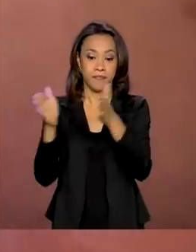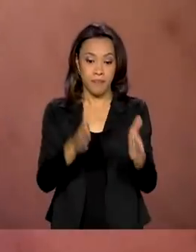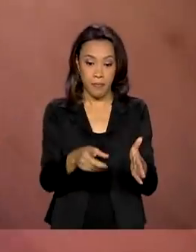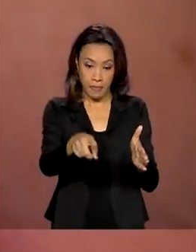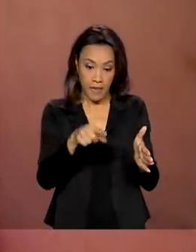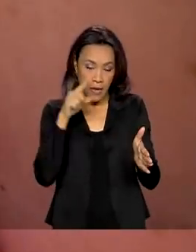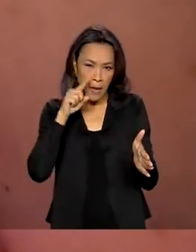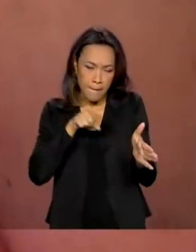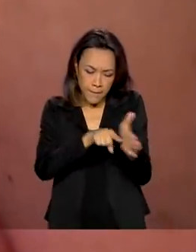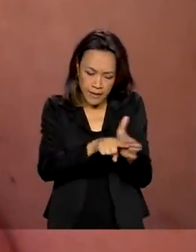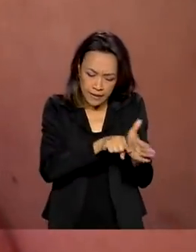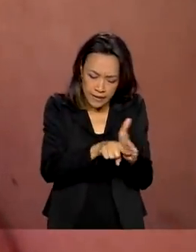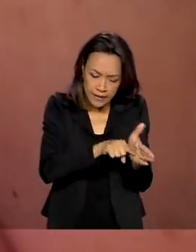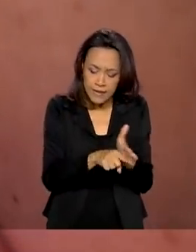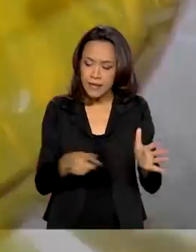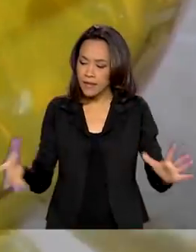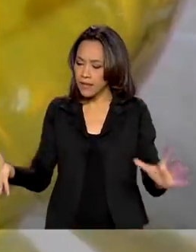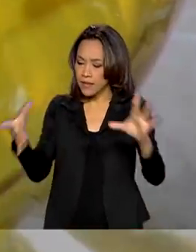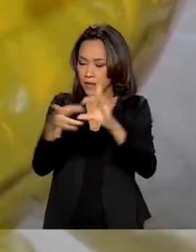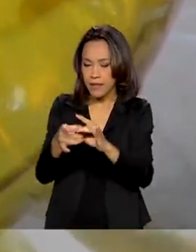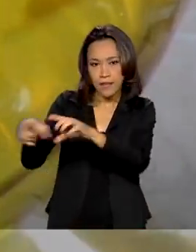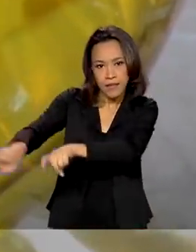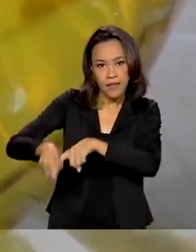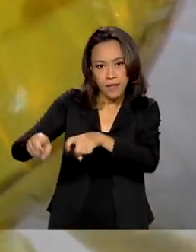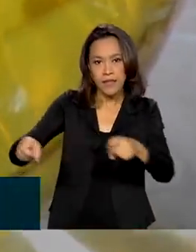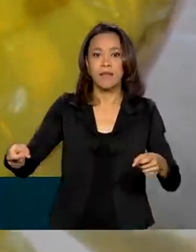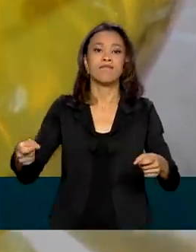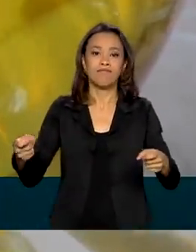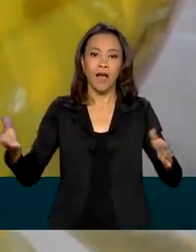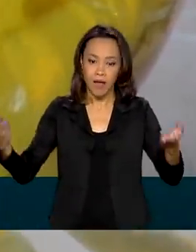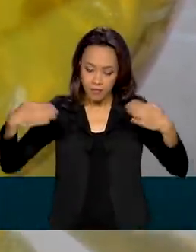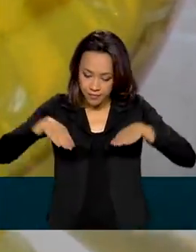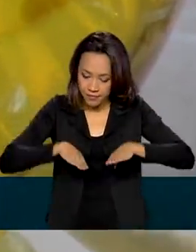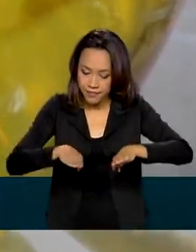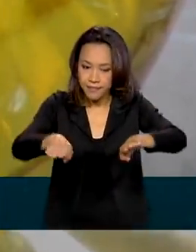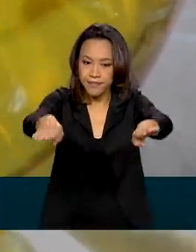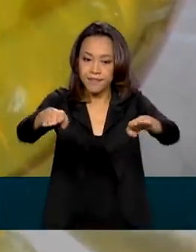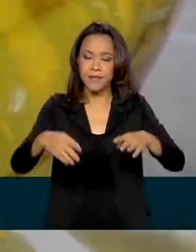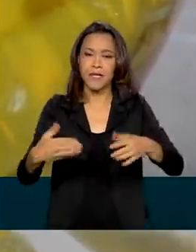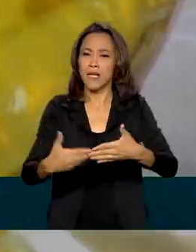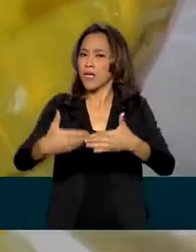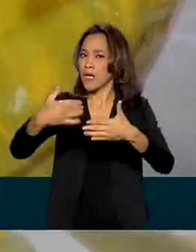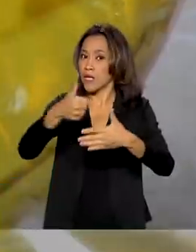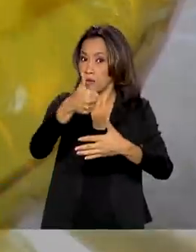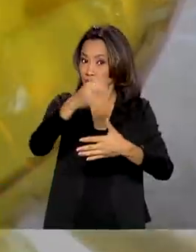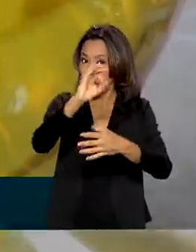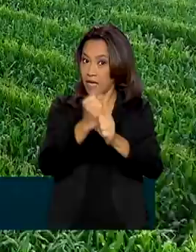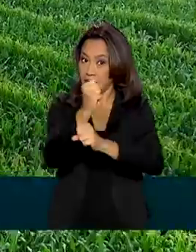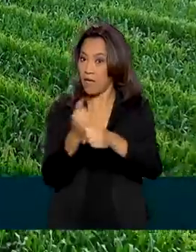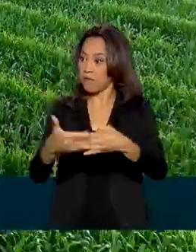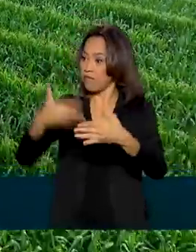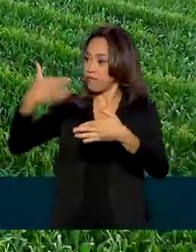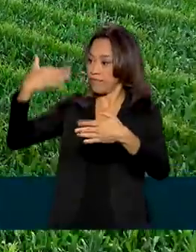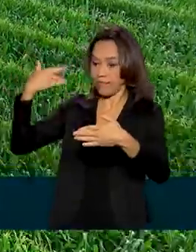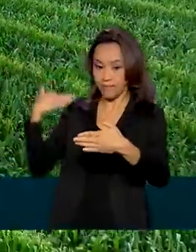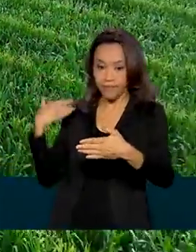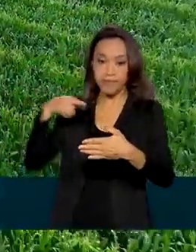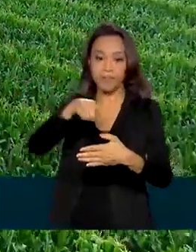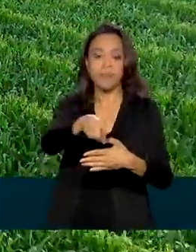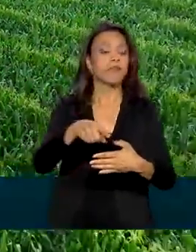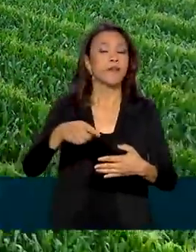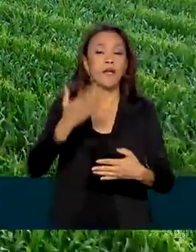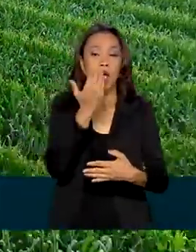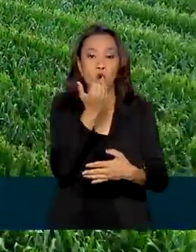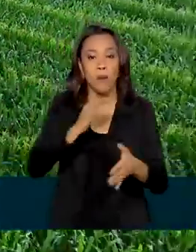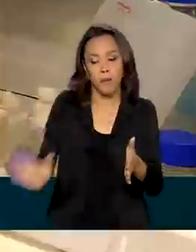e agricultura andam juntas. O resultado disso é que, nas últimas décadas, segundo a Embrapa, a produção de